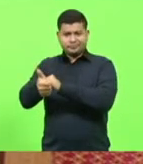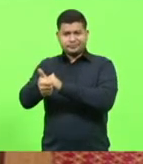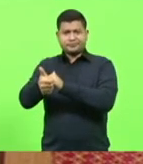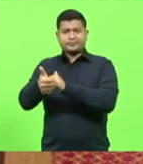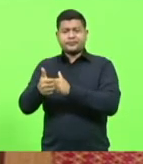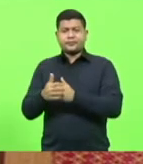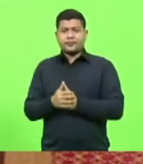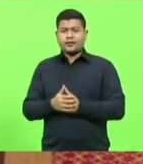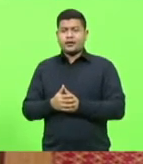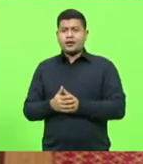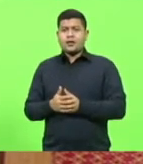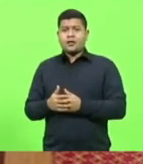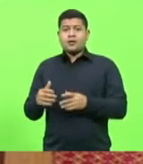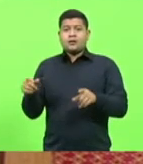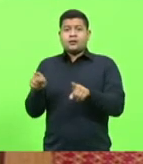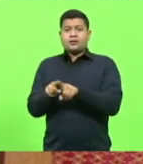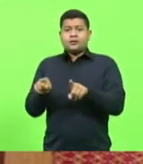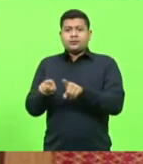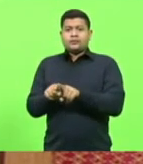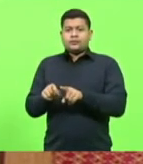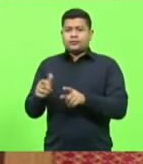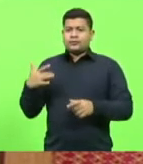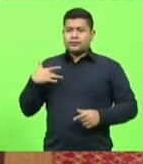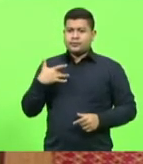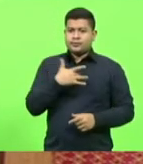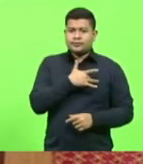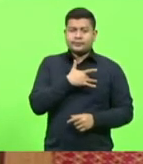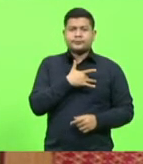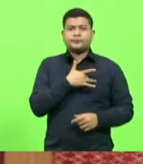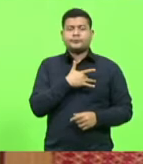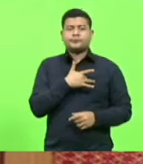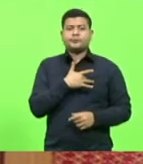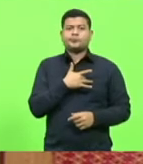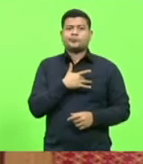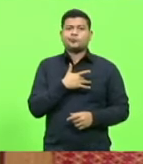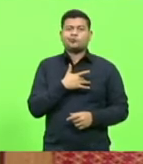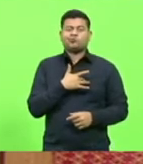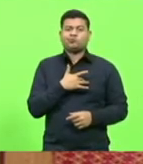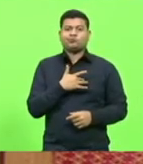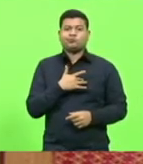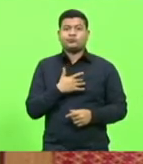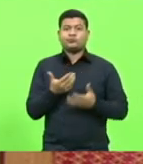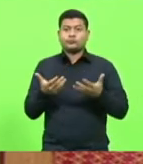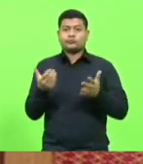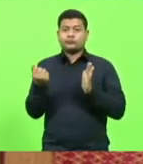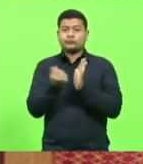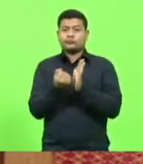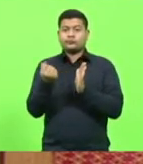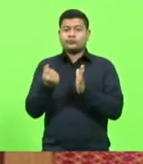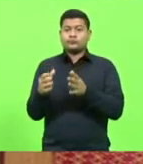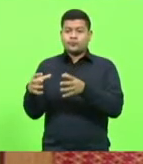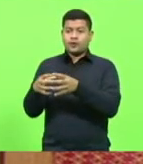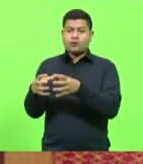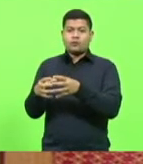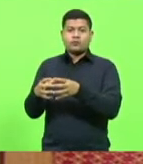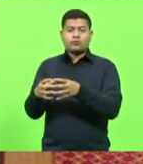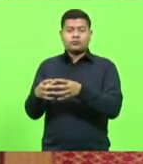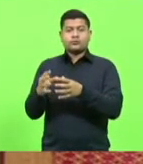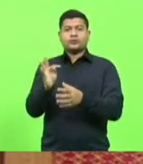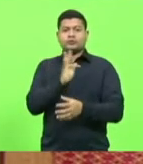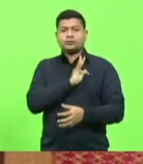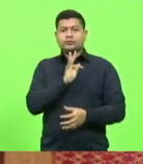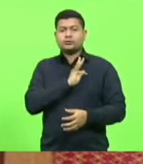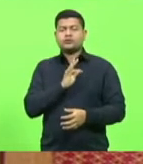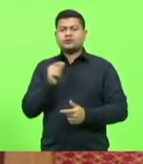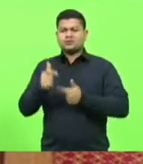na área da saúde se destaca. Quero registrar a equipe que tem trabalhado durante toda